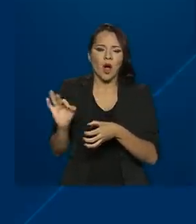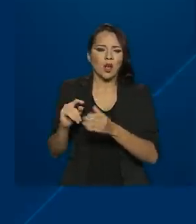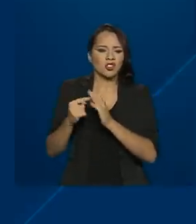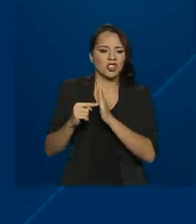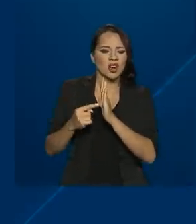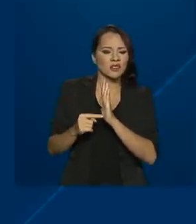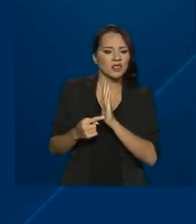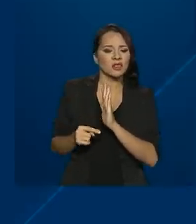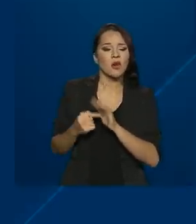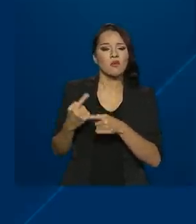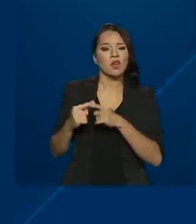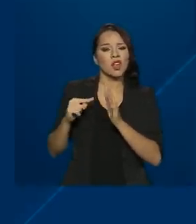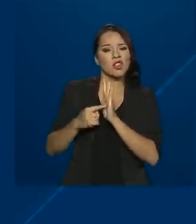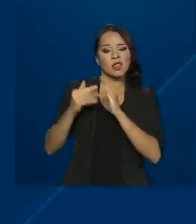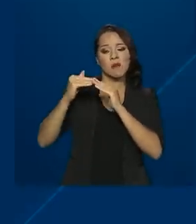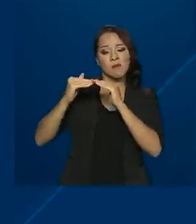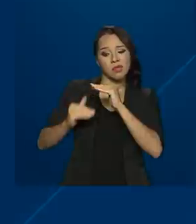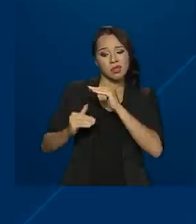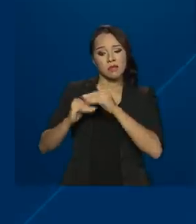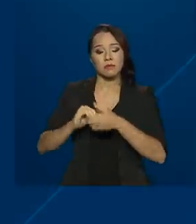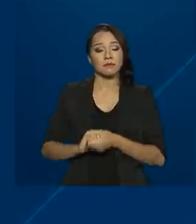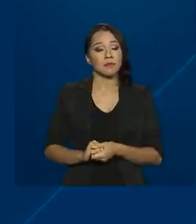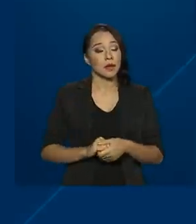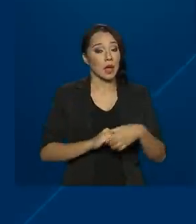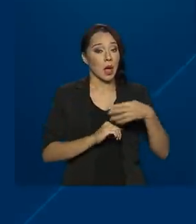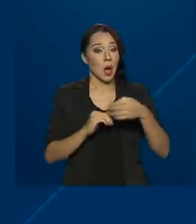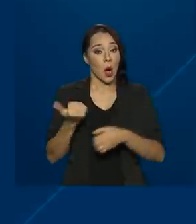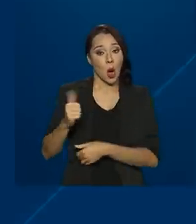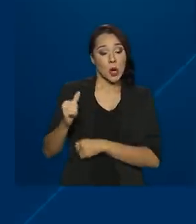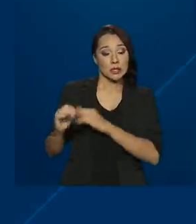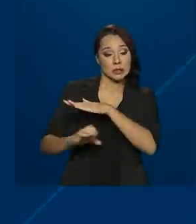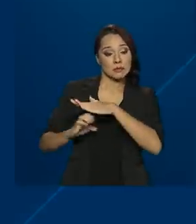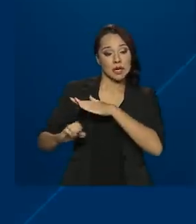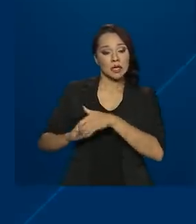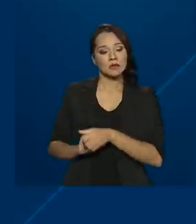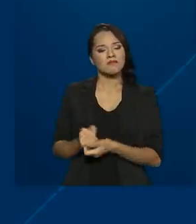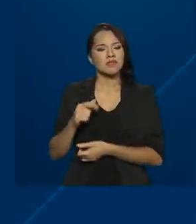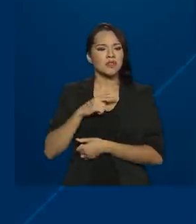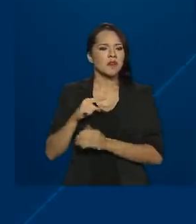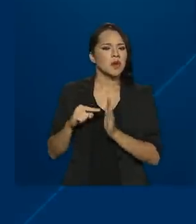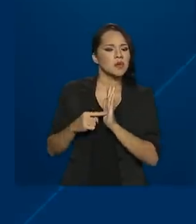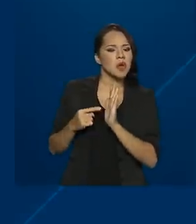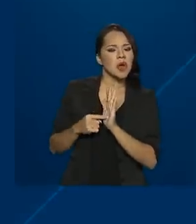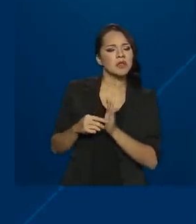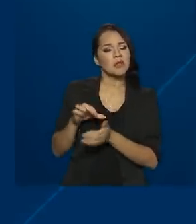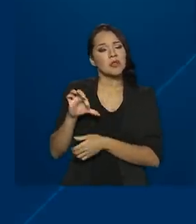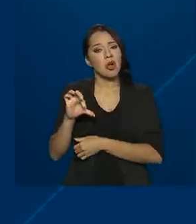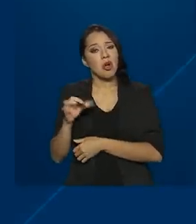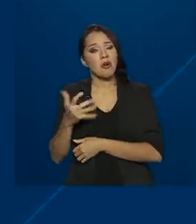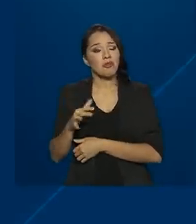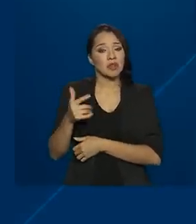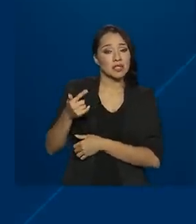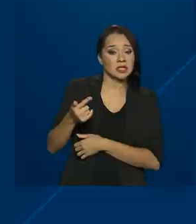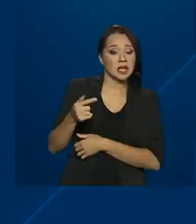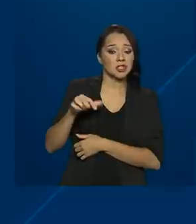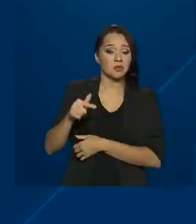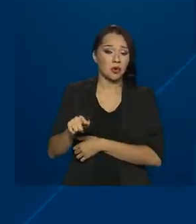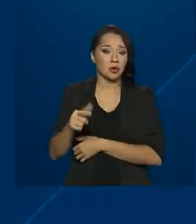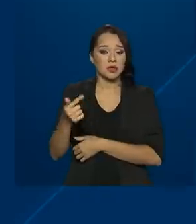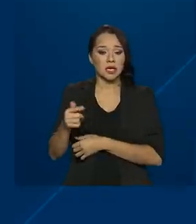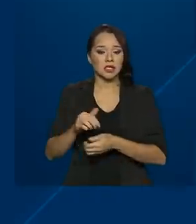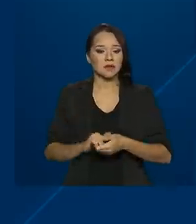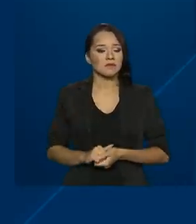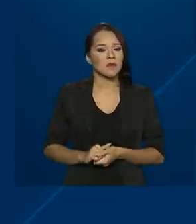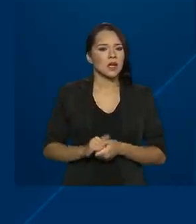classificação por terem notas baixas. Outras 11 empresas obtiveram notas entre 9 e 7,7